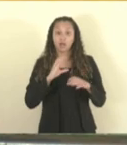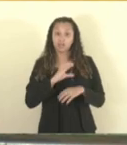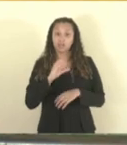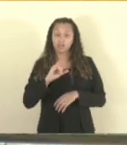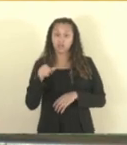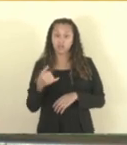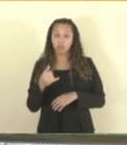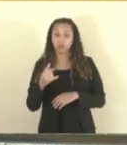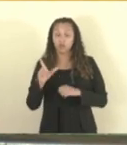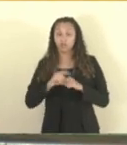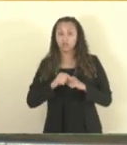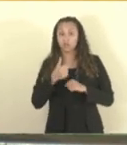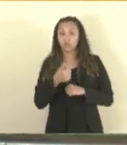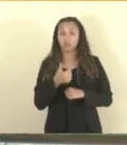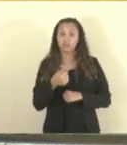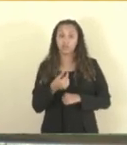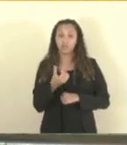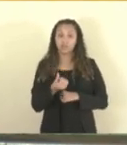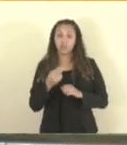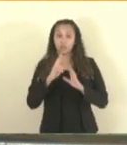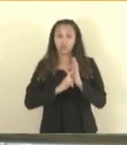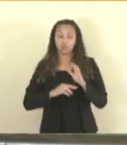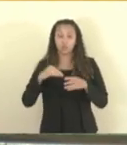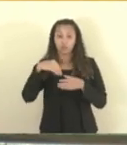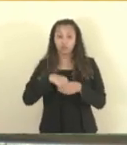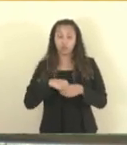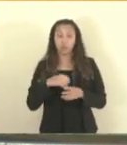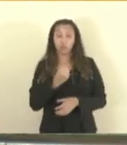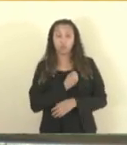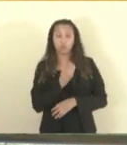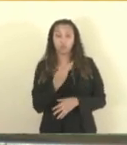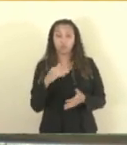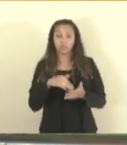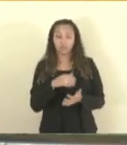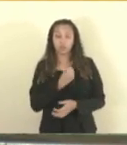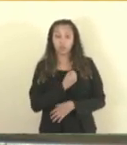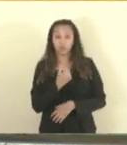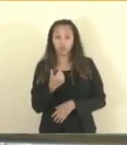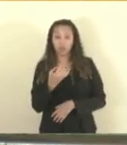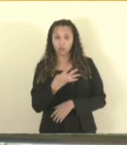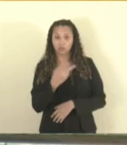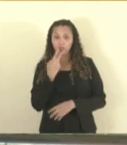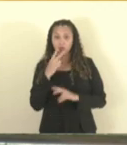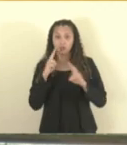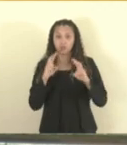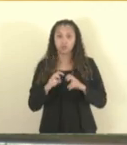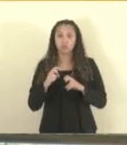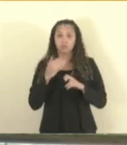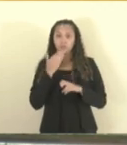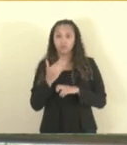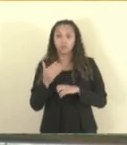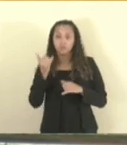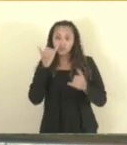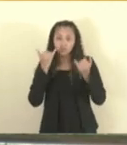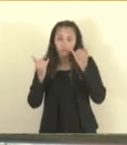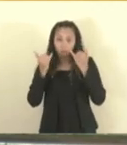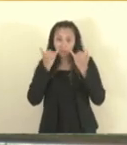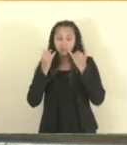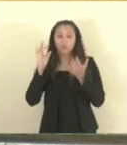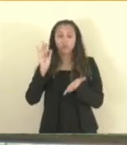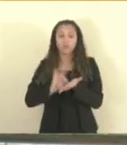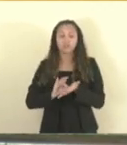276 do Regimento Interno. Do item 3 ao item 14, tratam-se de requerimentos de informações